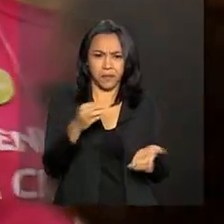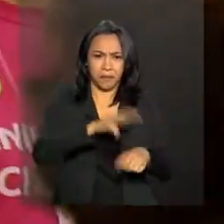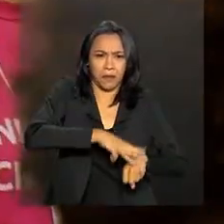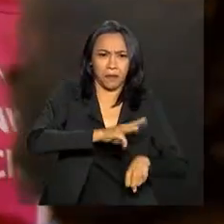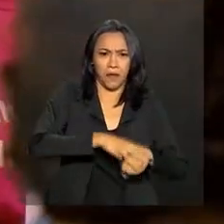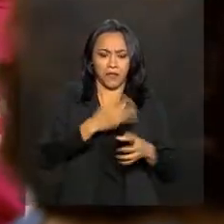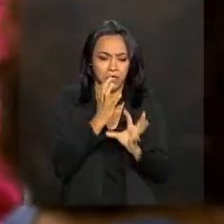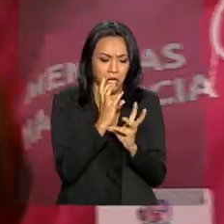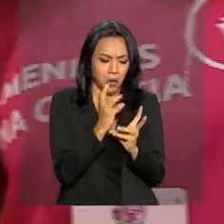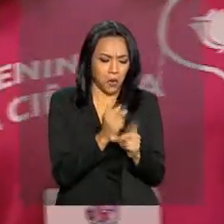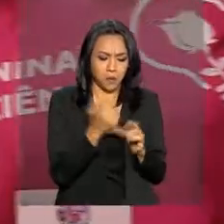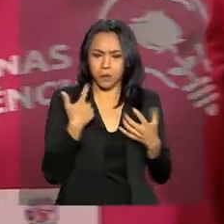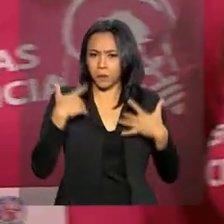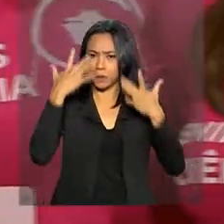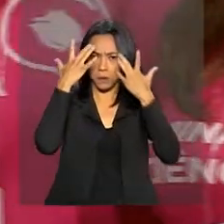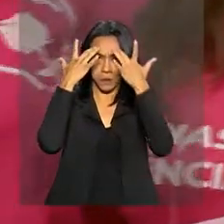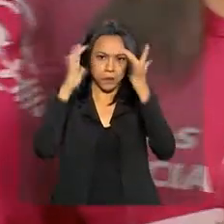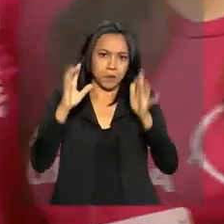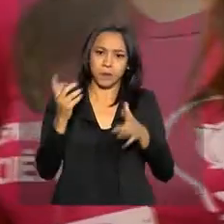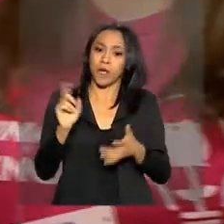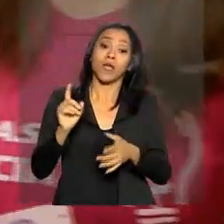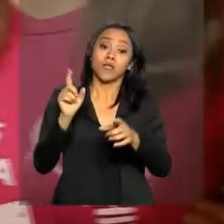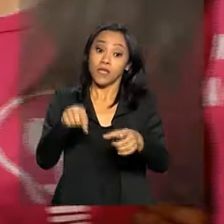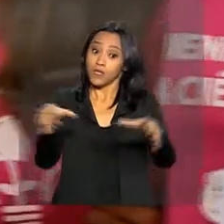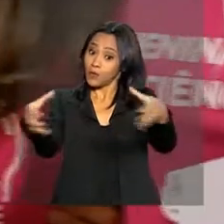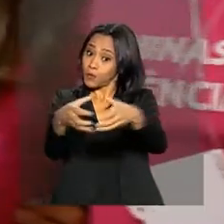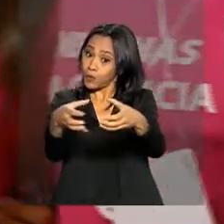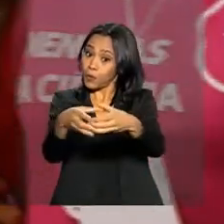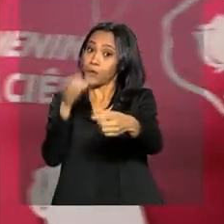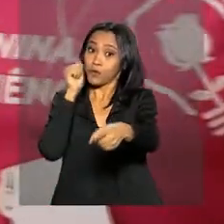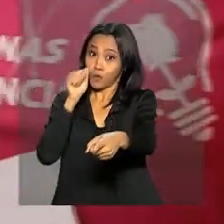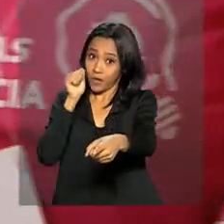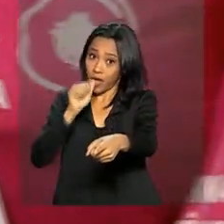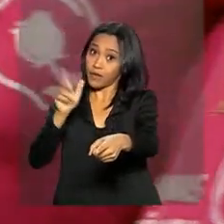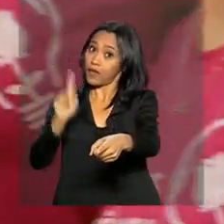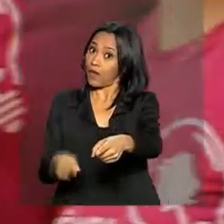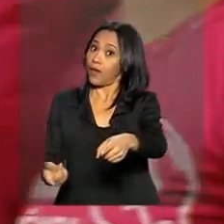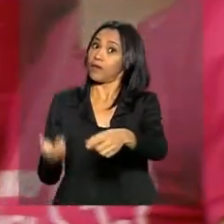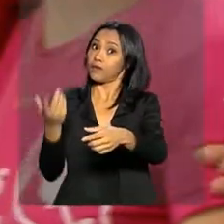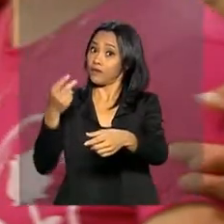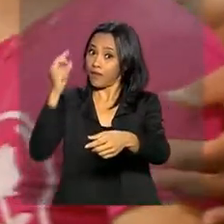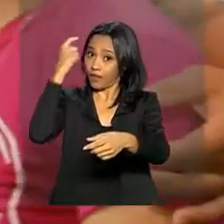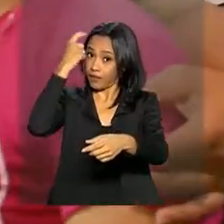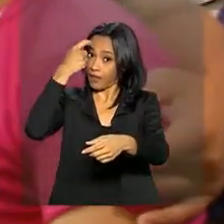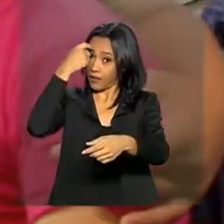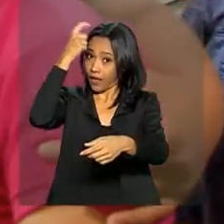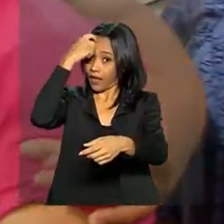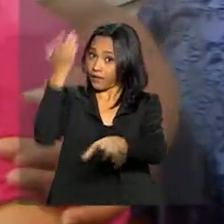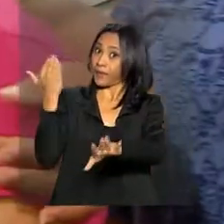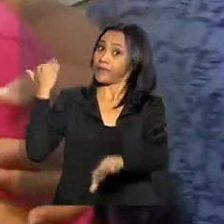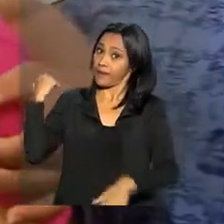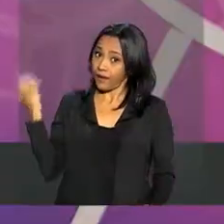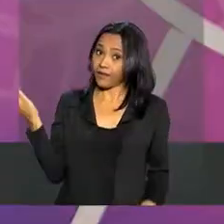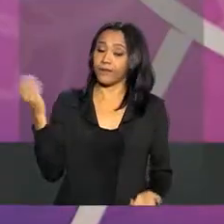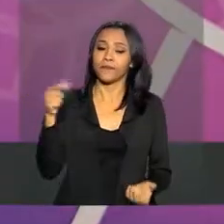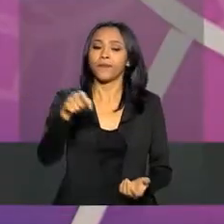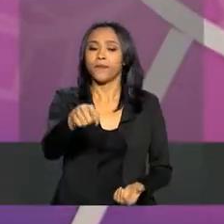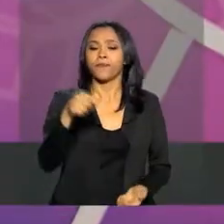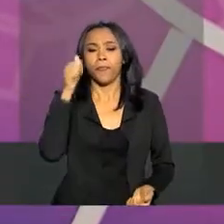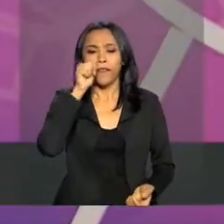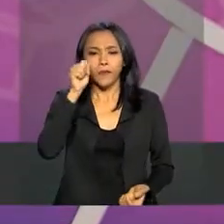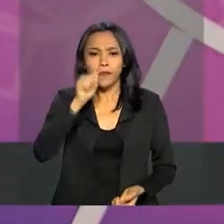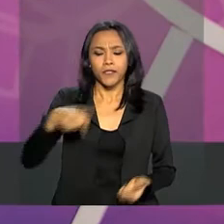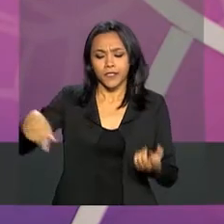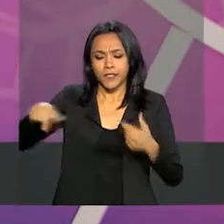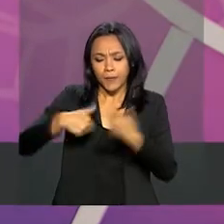nanotecnologia. Se depender deste grupo de mulheres, isso é coisa do passado. A gente viu aqui, enquanto todas as meninas trabalhando